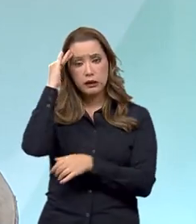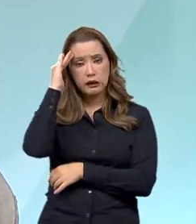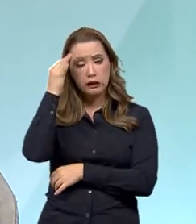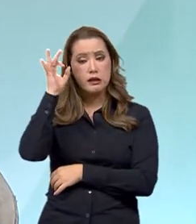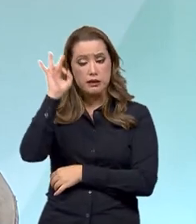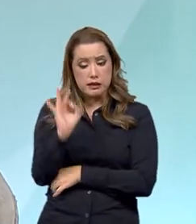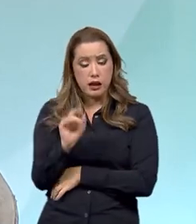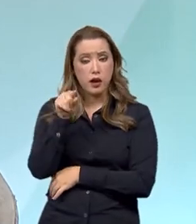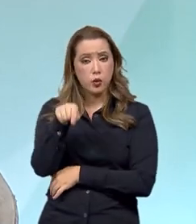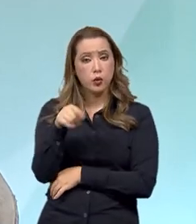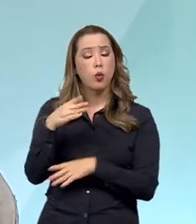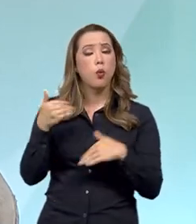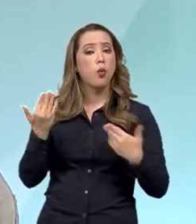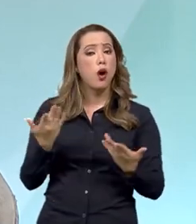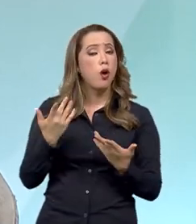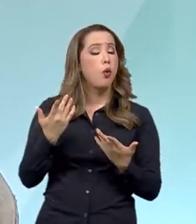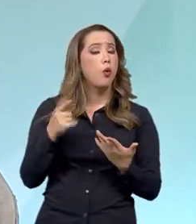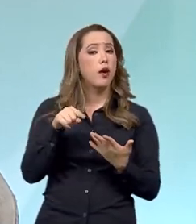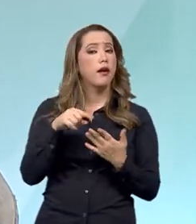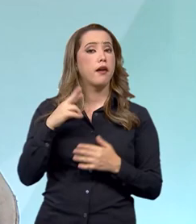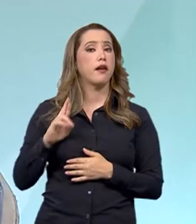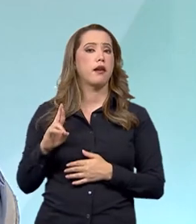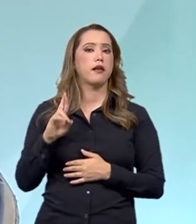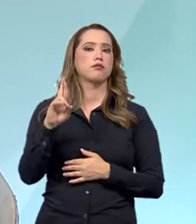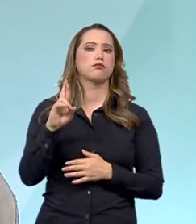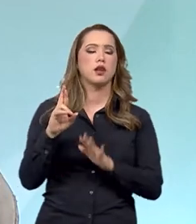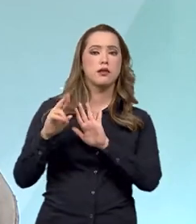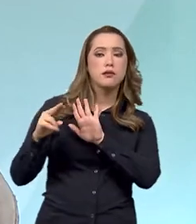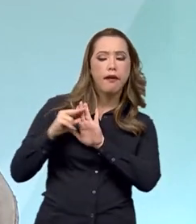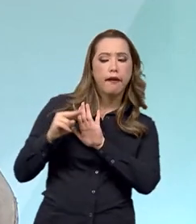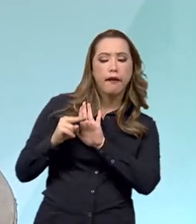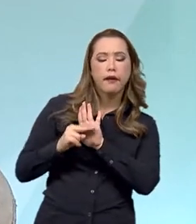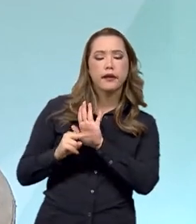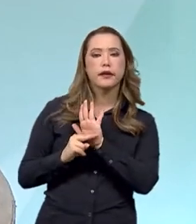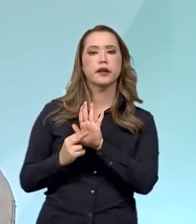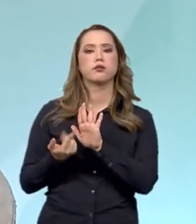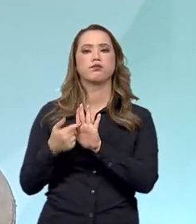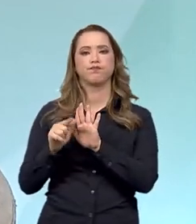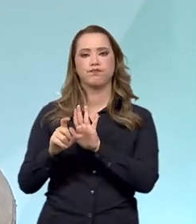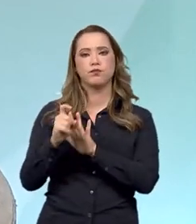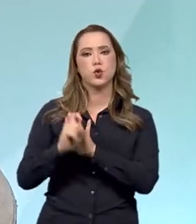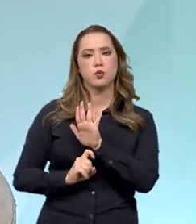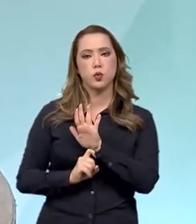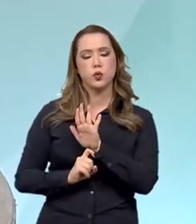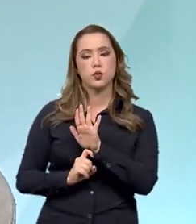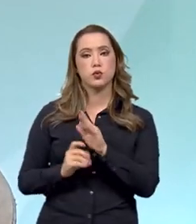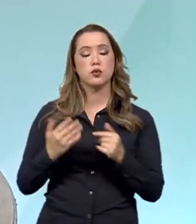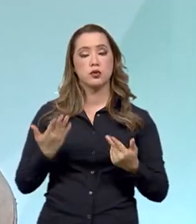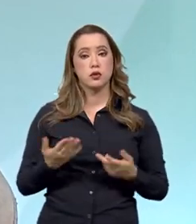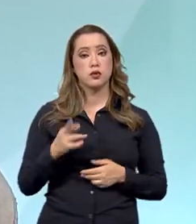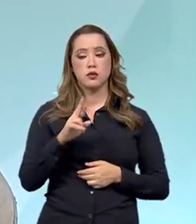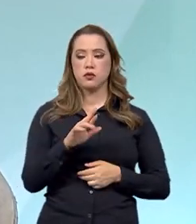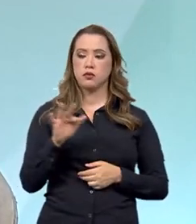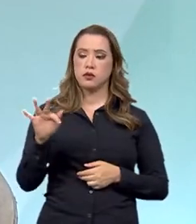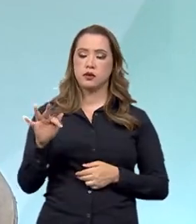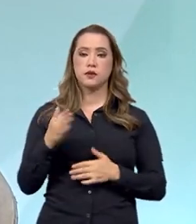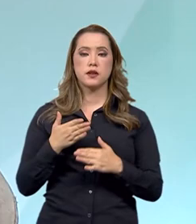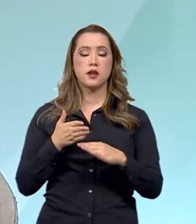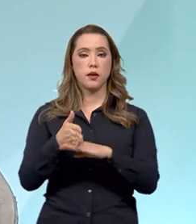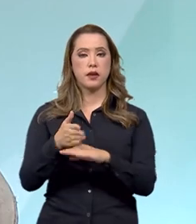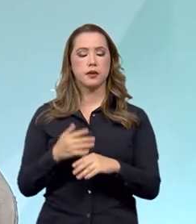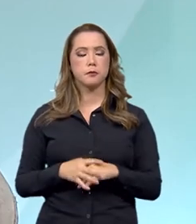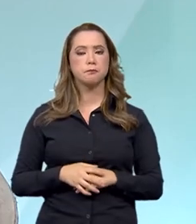lei quer que ele cumpra como obrigação tributária, seja a principal, seja a instrumental. E a Receita Federal entra nisso.